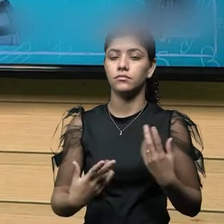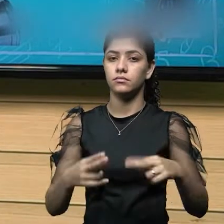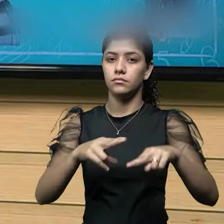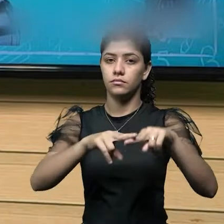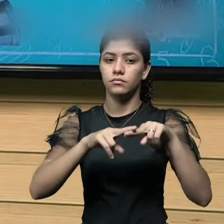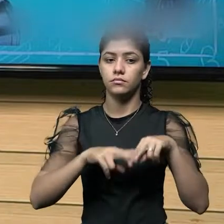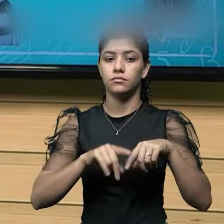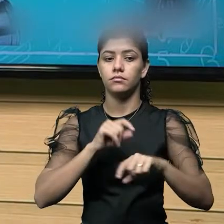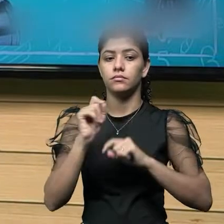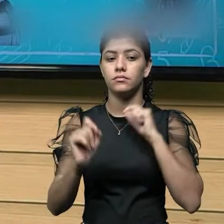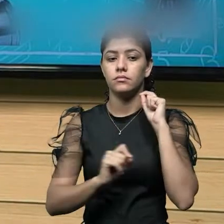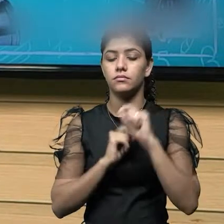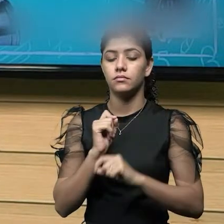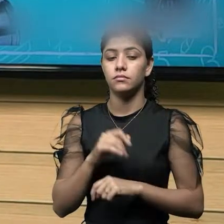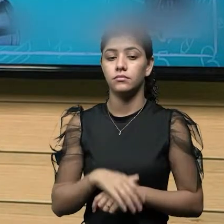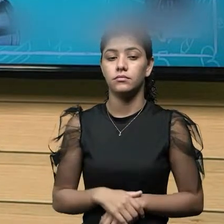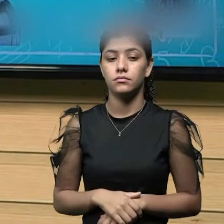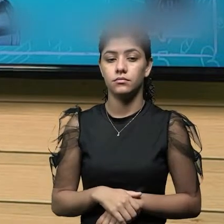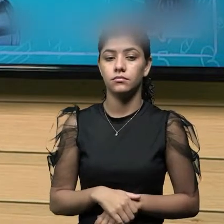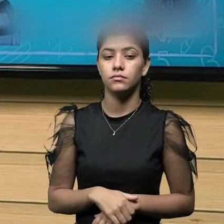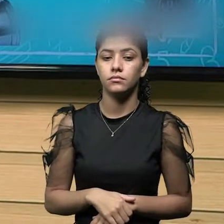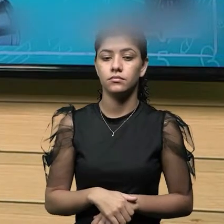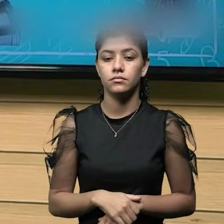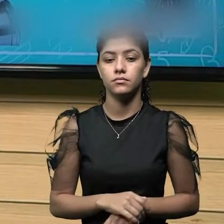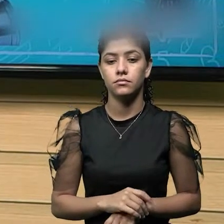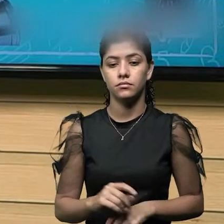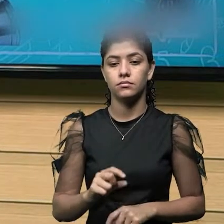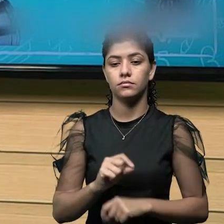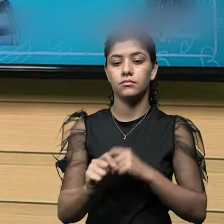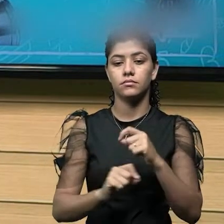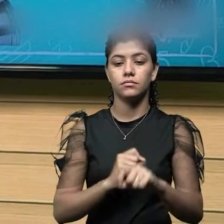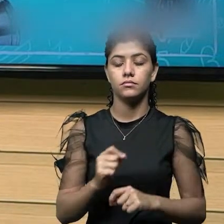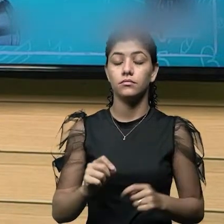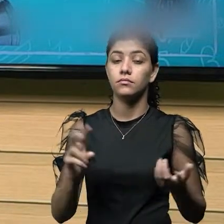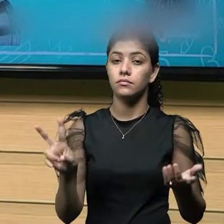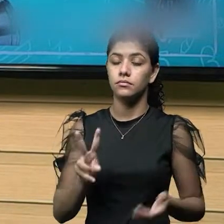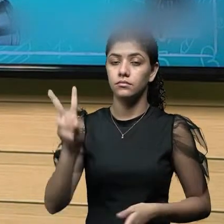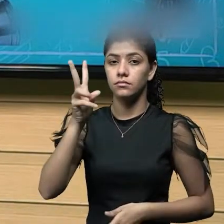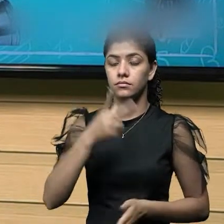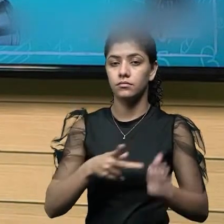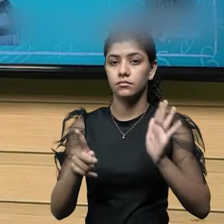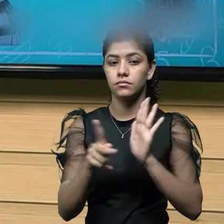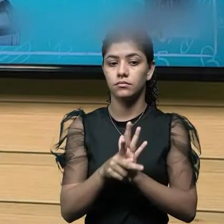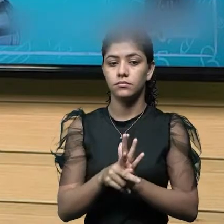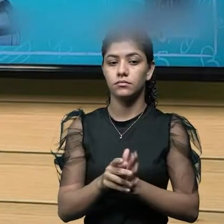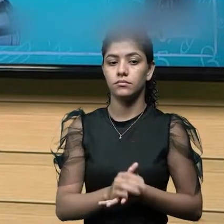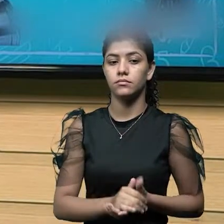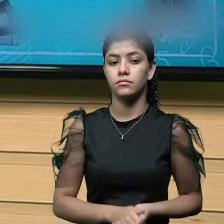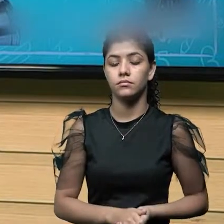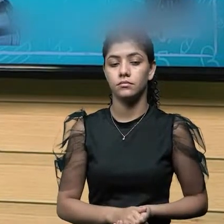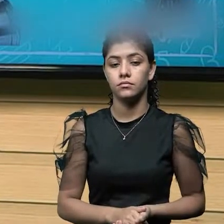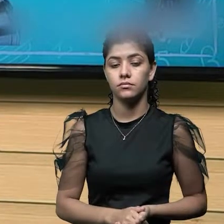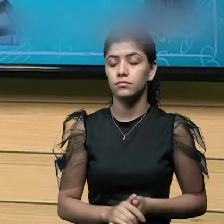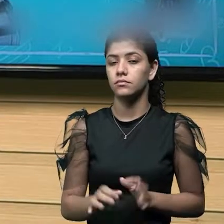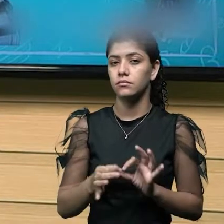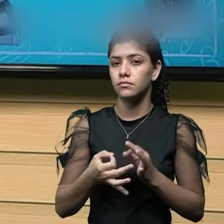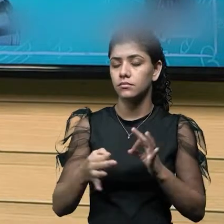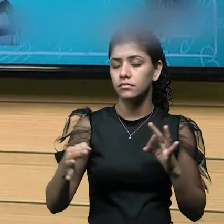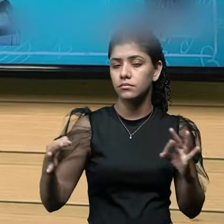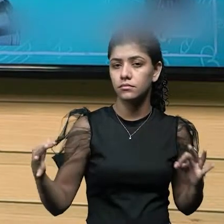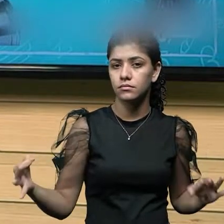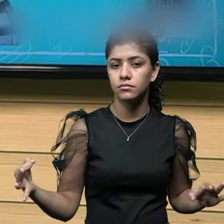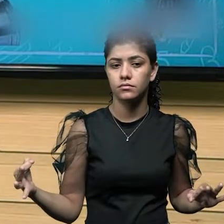isso, essa especificação, aquele valor específico daquela distância,